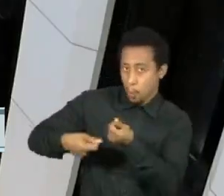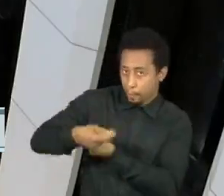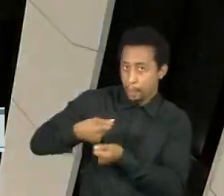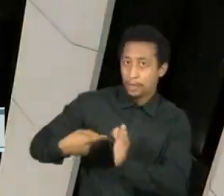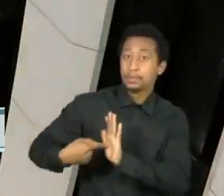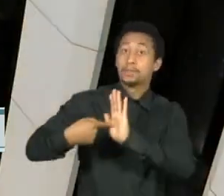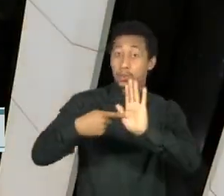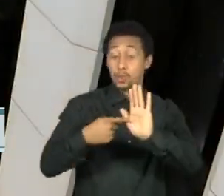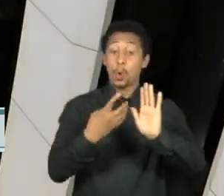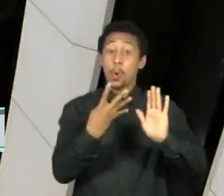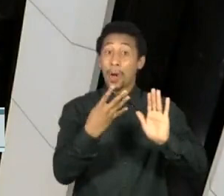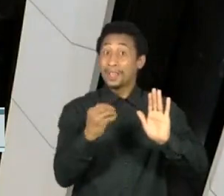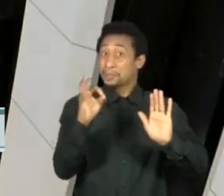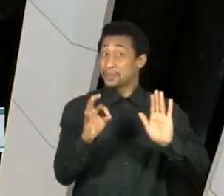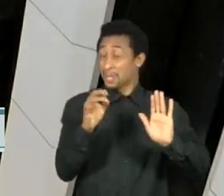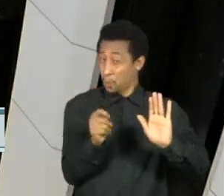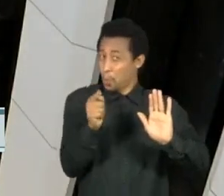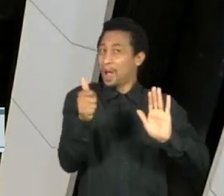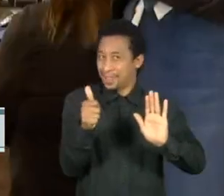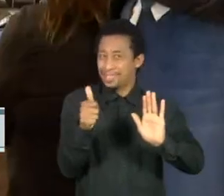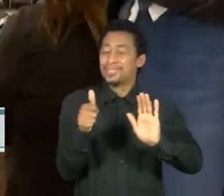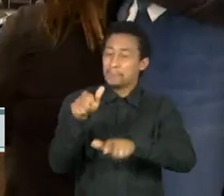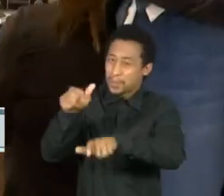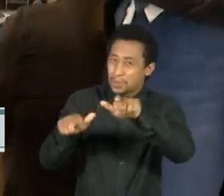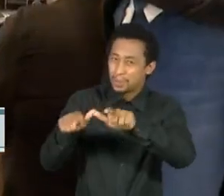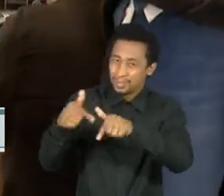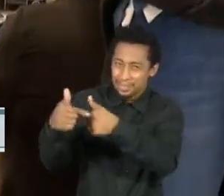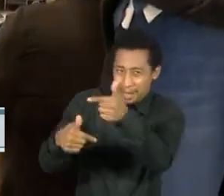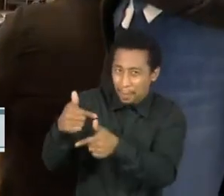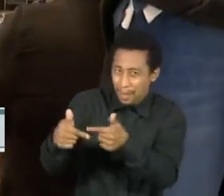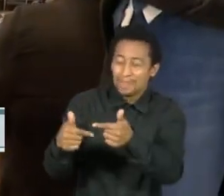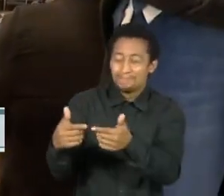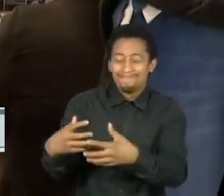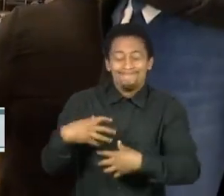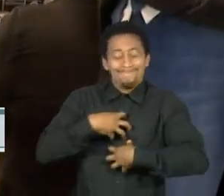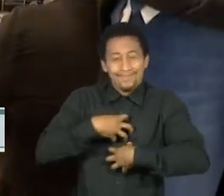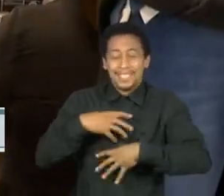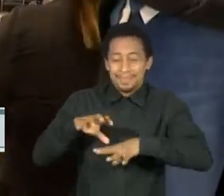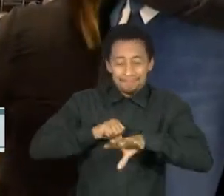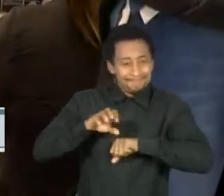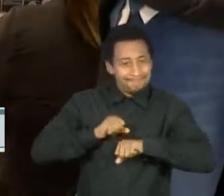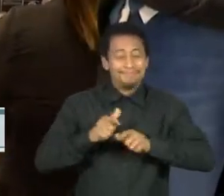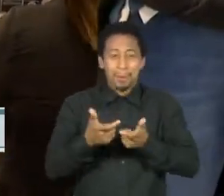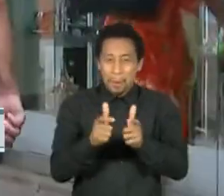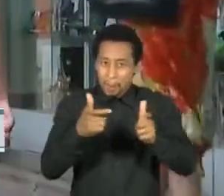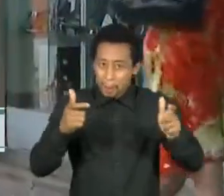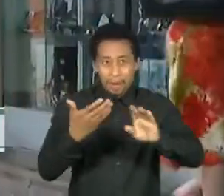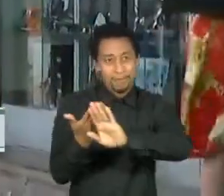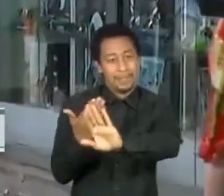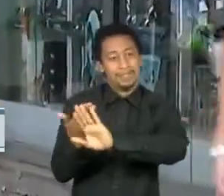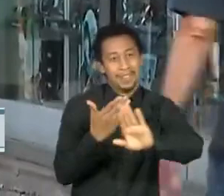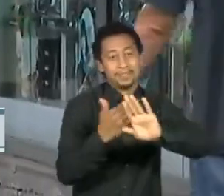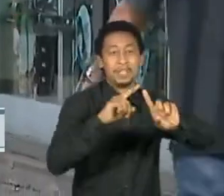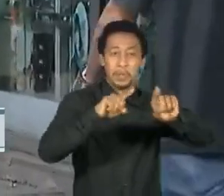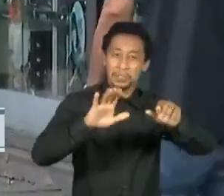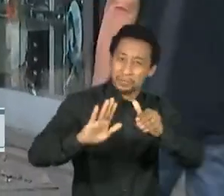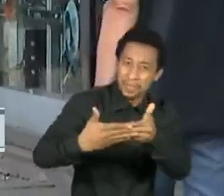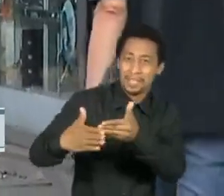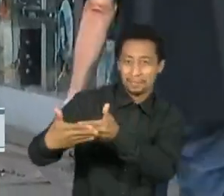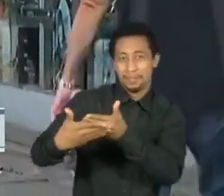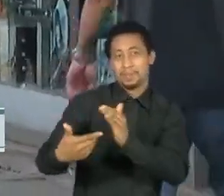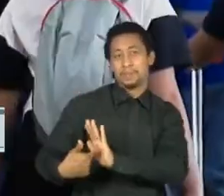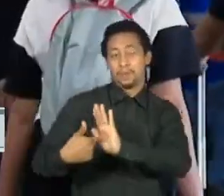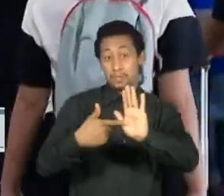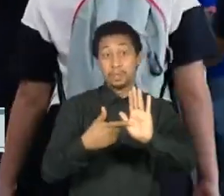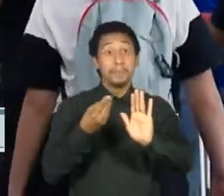% dos empresários também enfrentam a ausência de funcionários pela doença. Para frear os impactos da Ômicron na saúde e